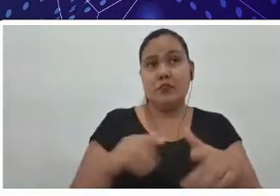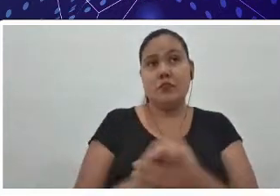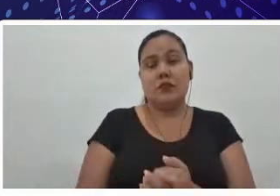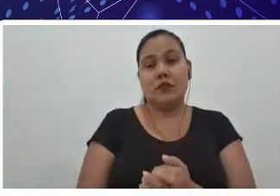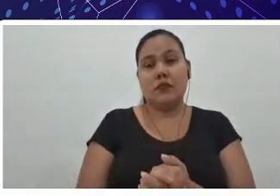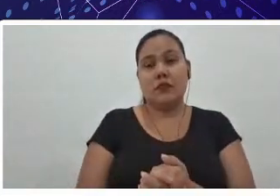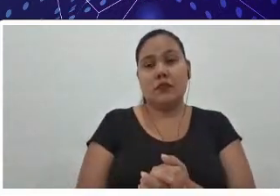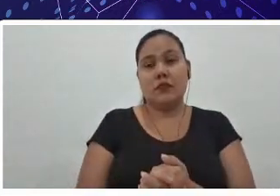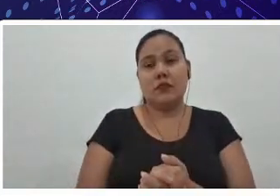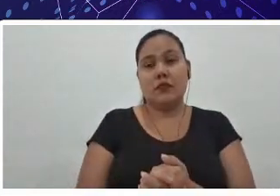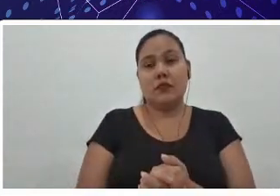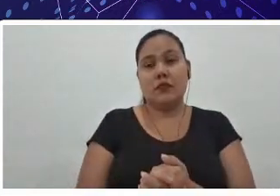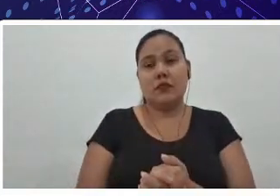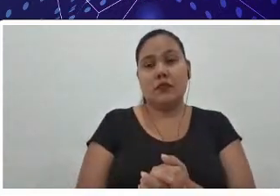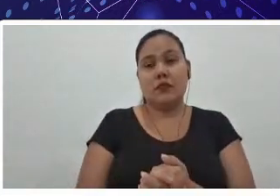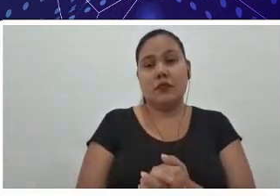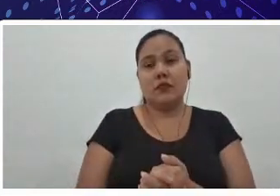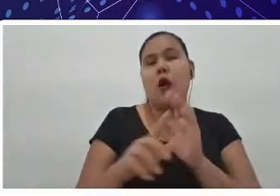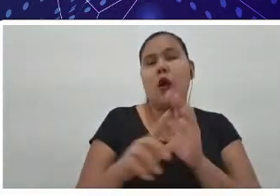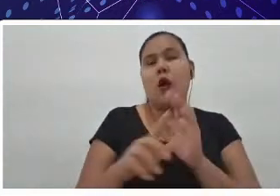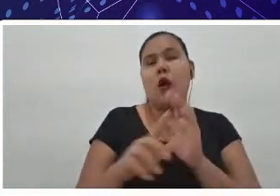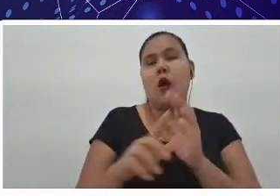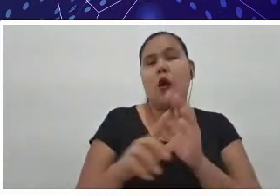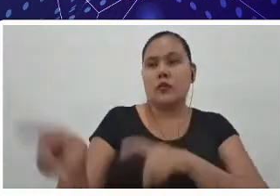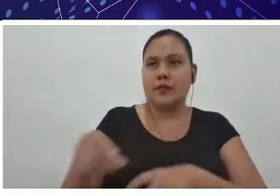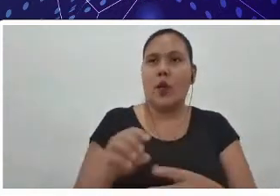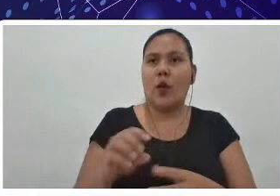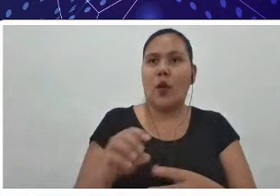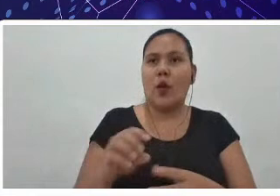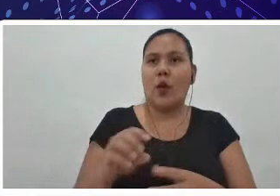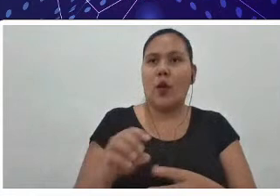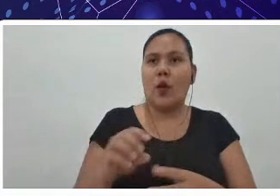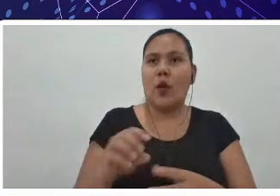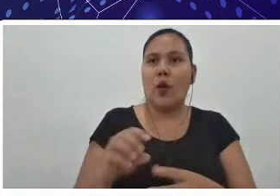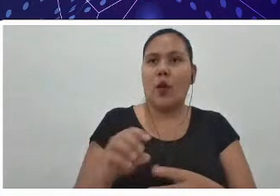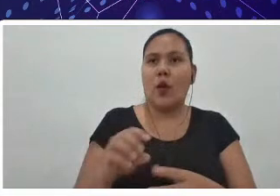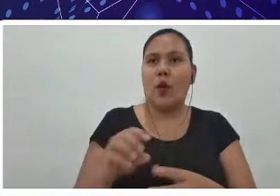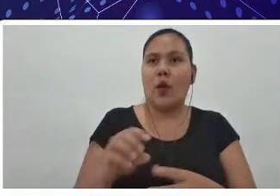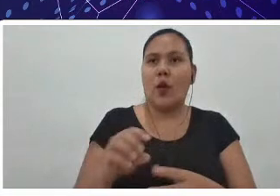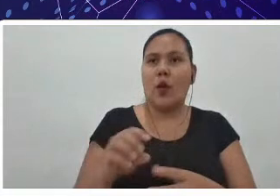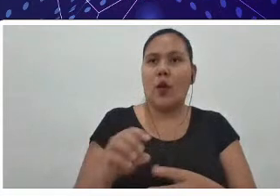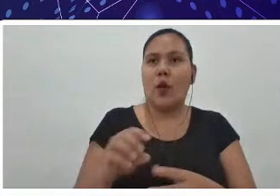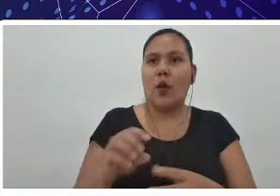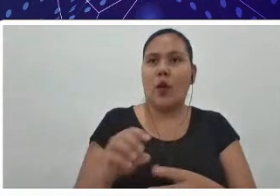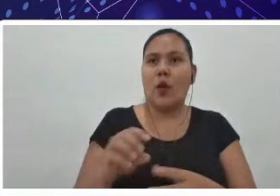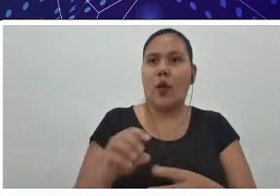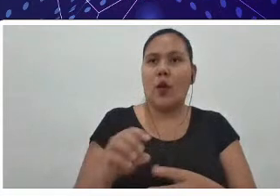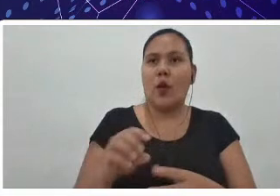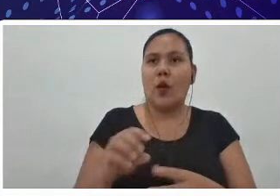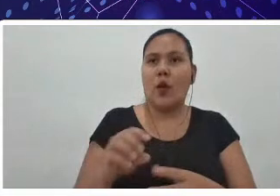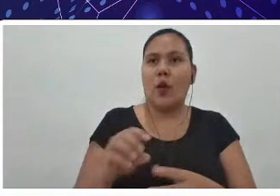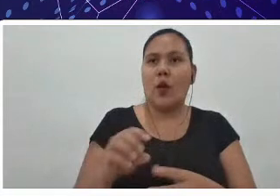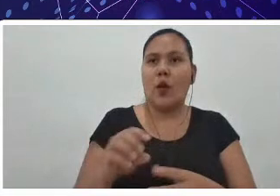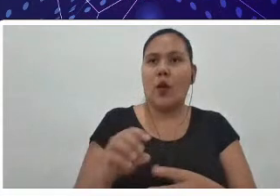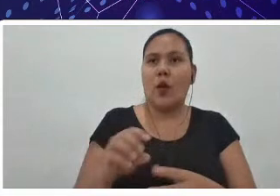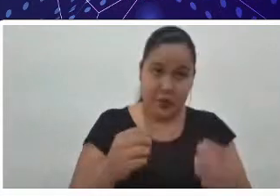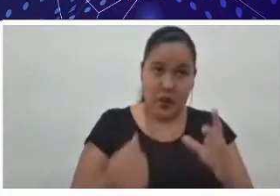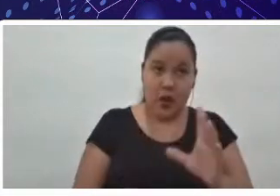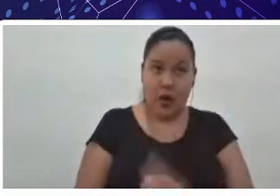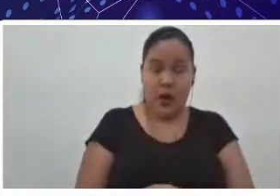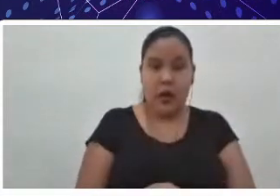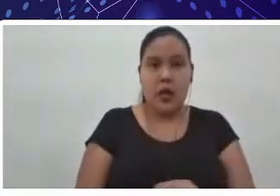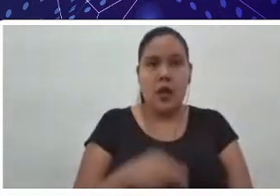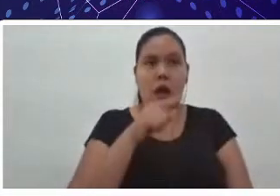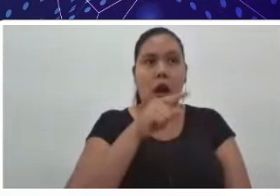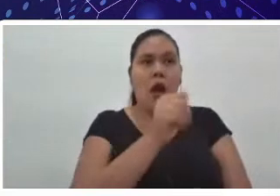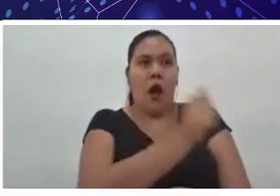Isso é muito rico e é muito interessante, porque você vê que aquela semente que você plantou durante os cinco anos, que são os